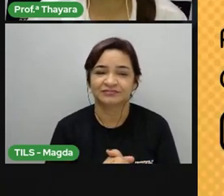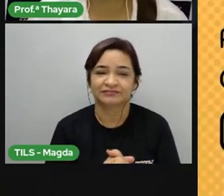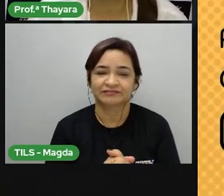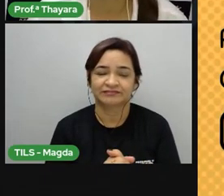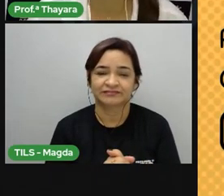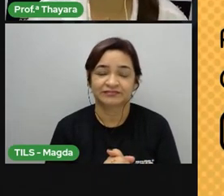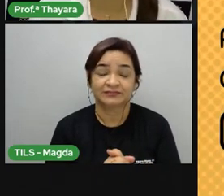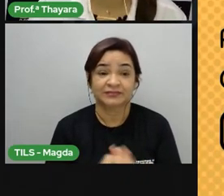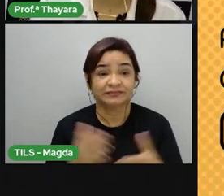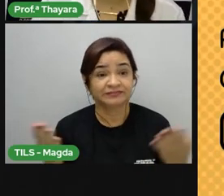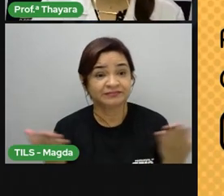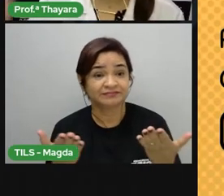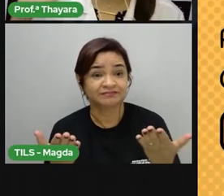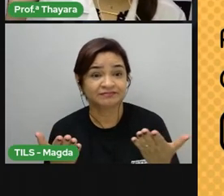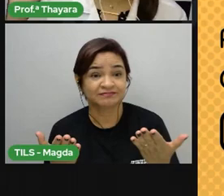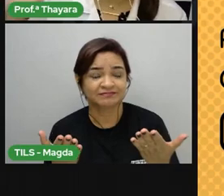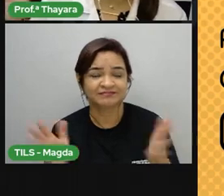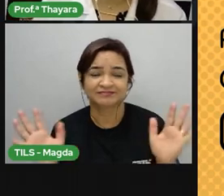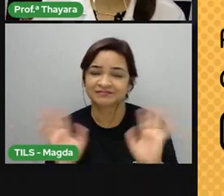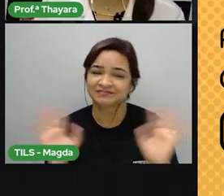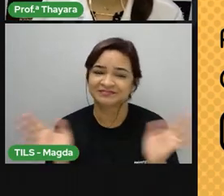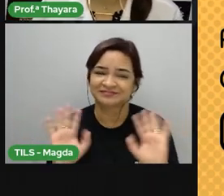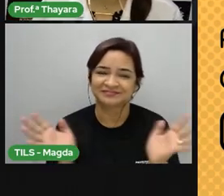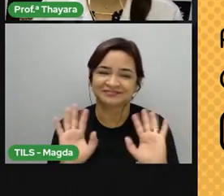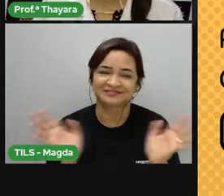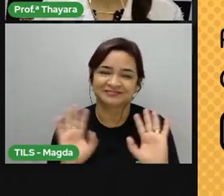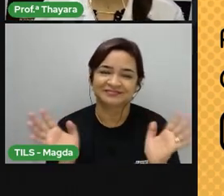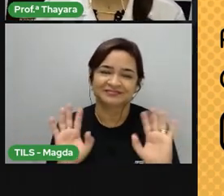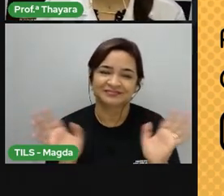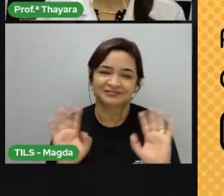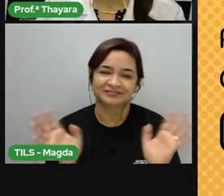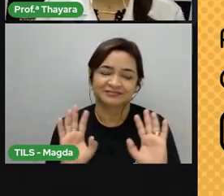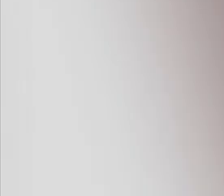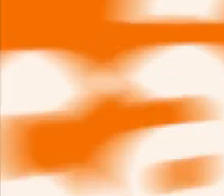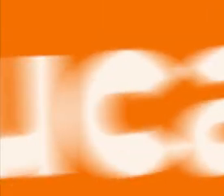Então, pessoal, até a próxima. Tchau, tchau! Tchau!